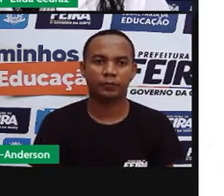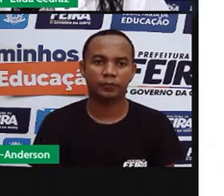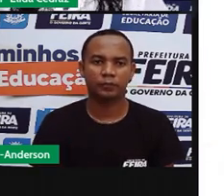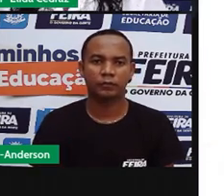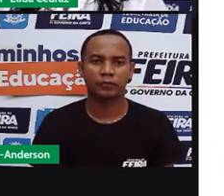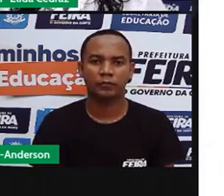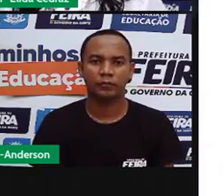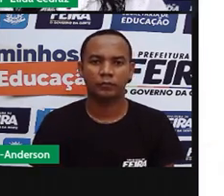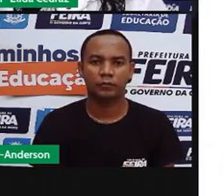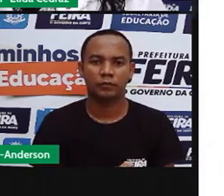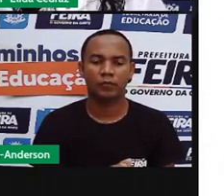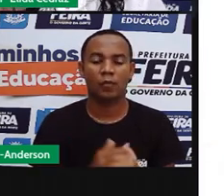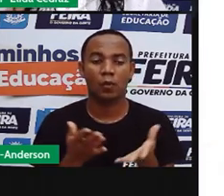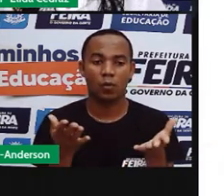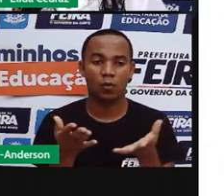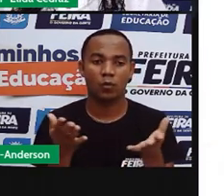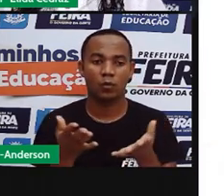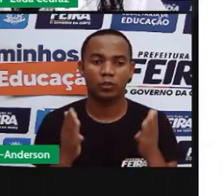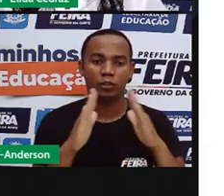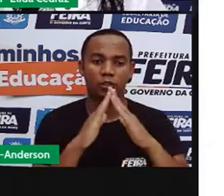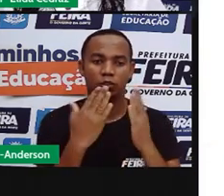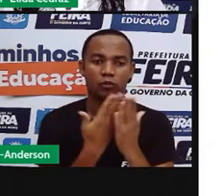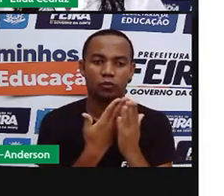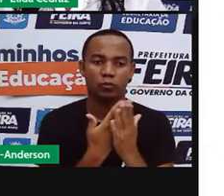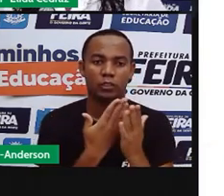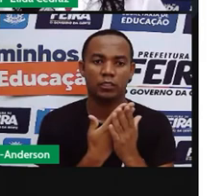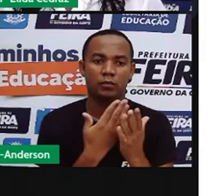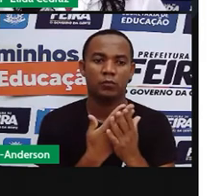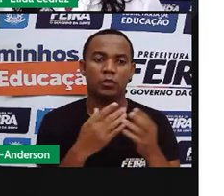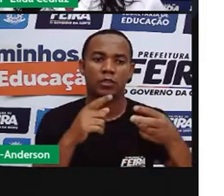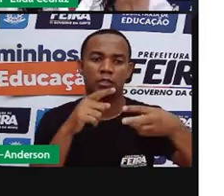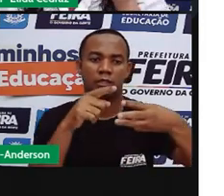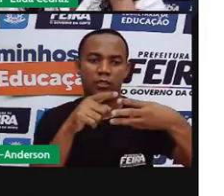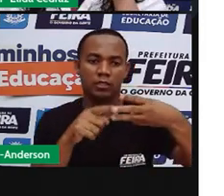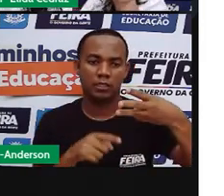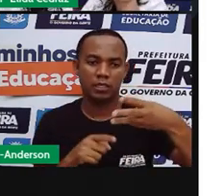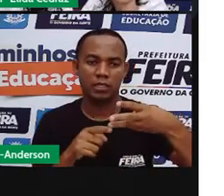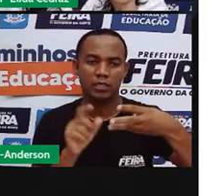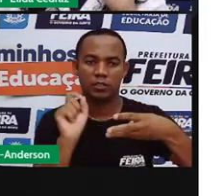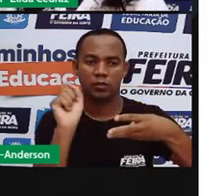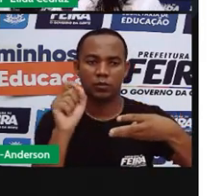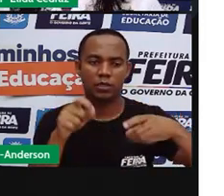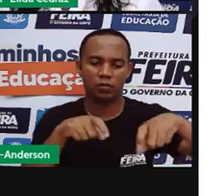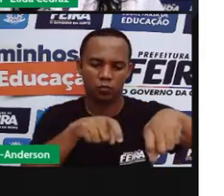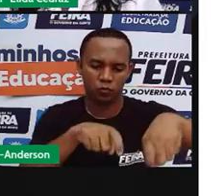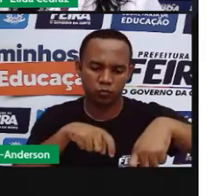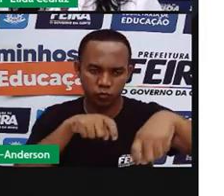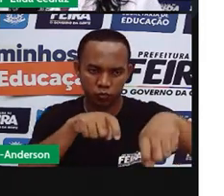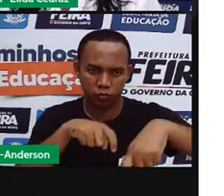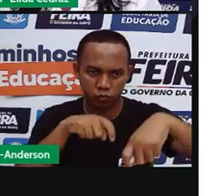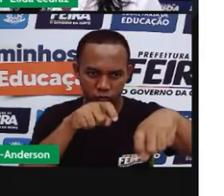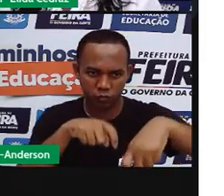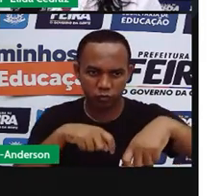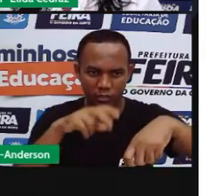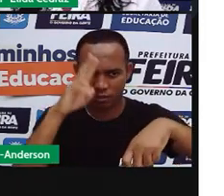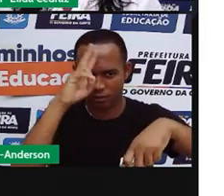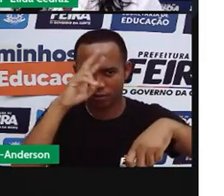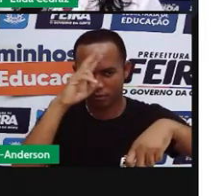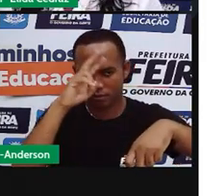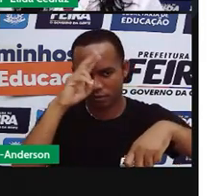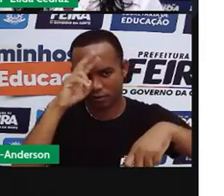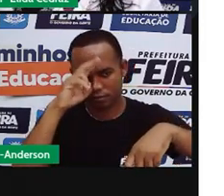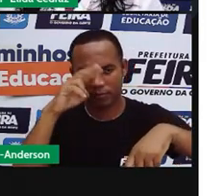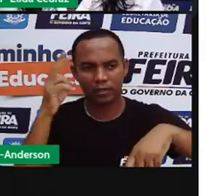Hoje, estudamos três tipos de agricultura. Foram três. Você lembra quais foram elas?